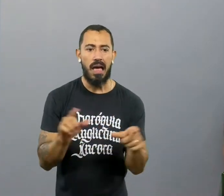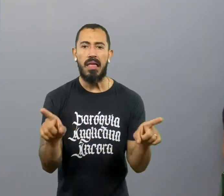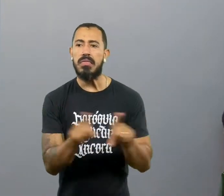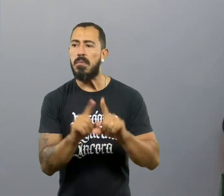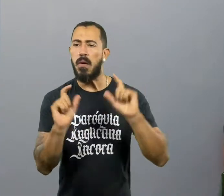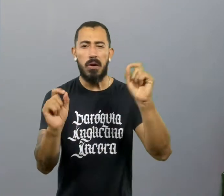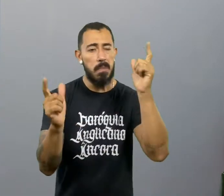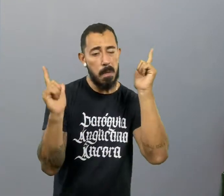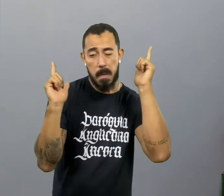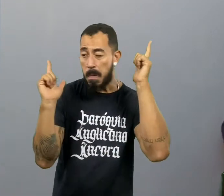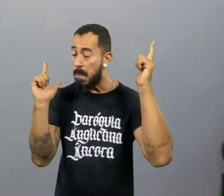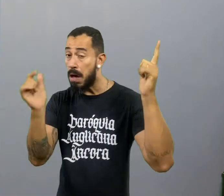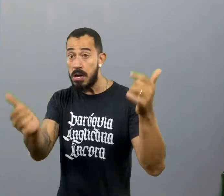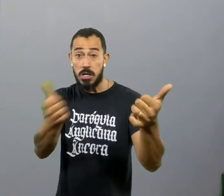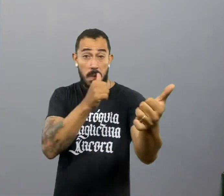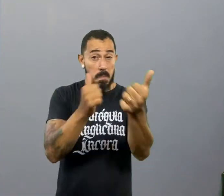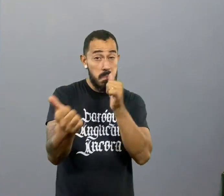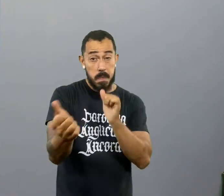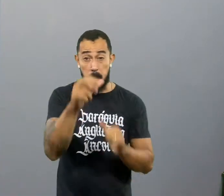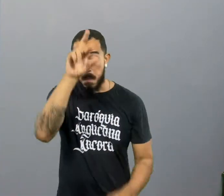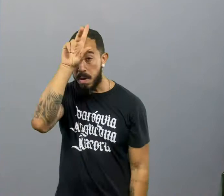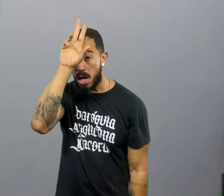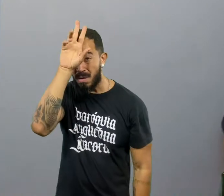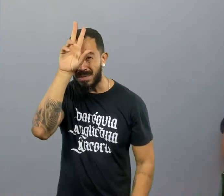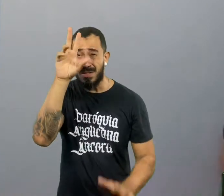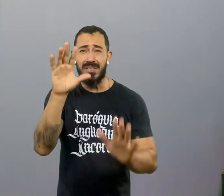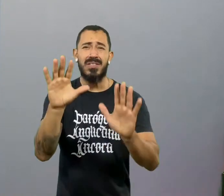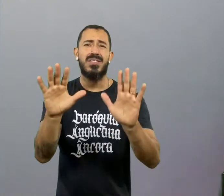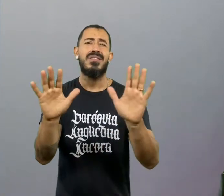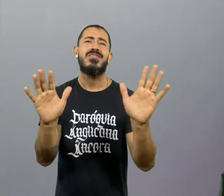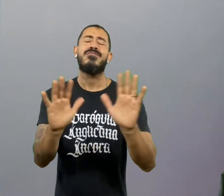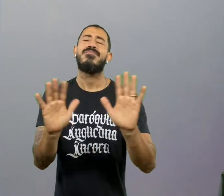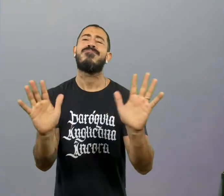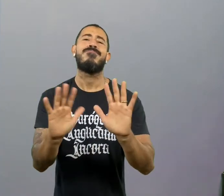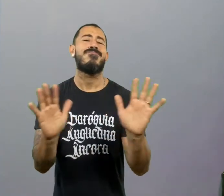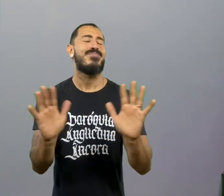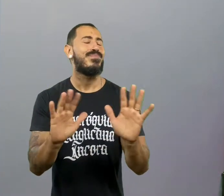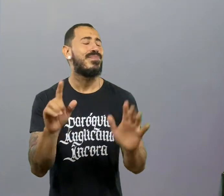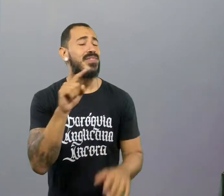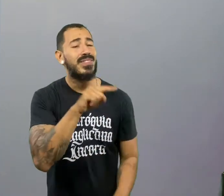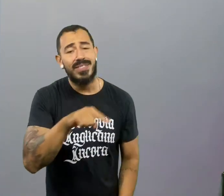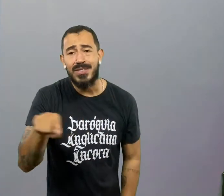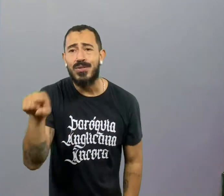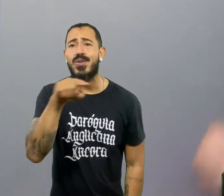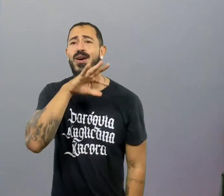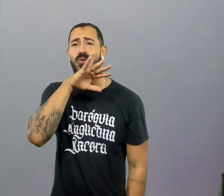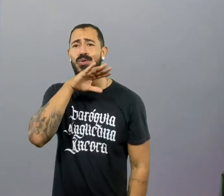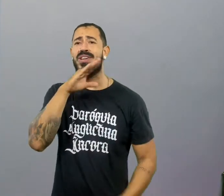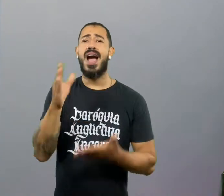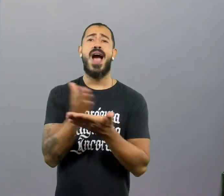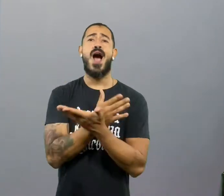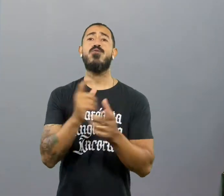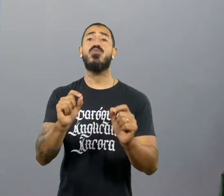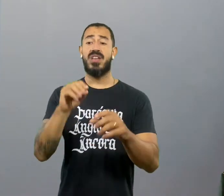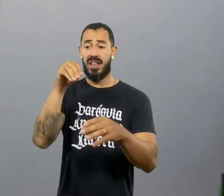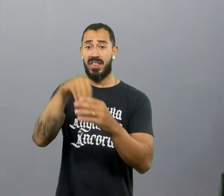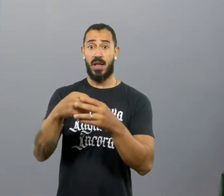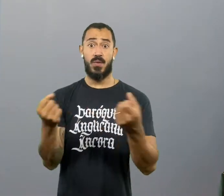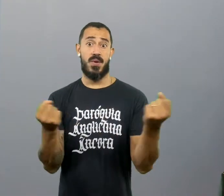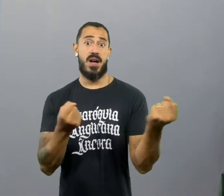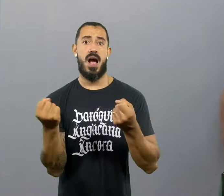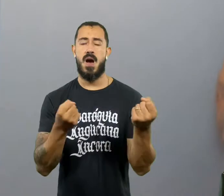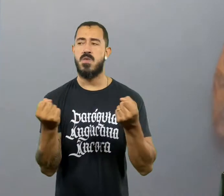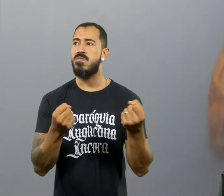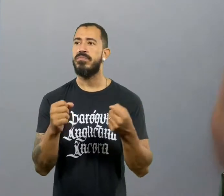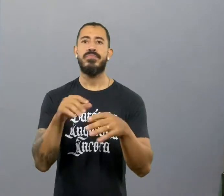ir para uma festa e chapar o coco. Isso, com certeza, é ruim. Sabe, gente, que assim, ele entra no carro, dá no trânsito,